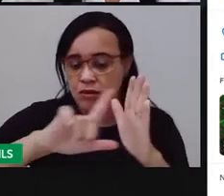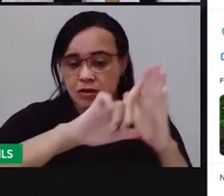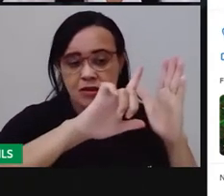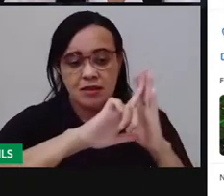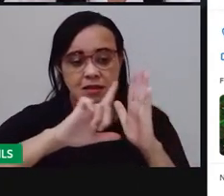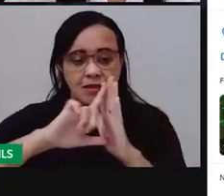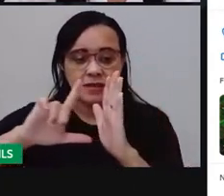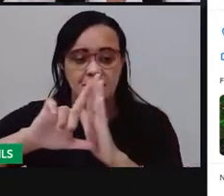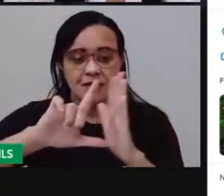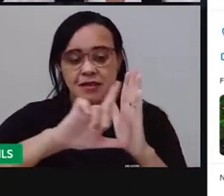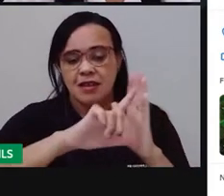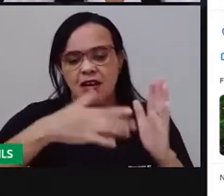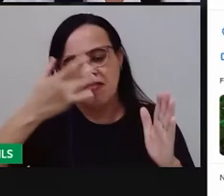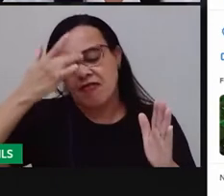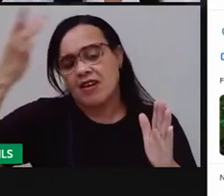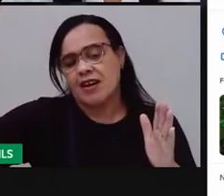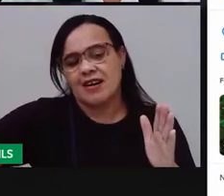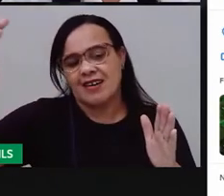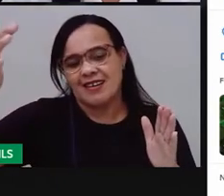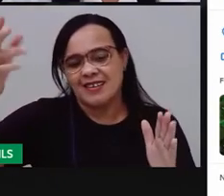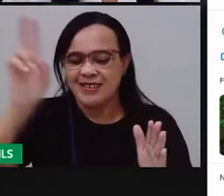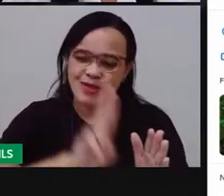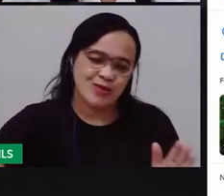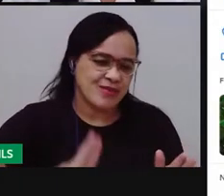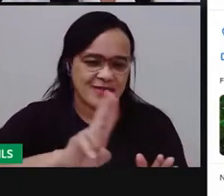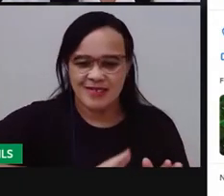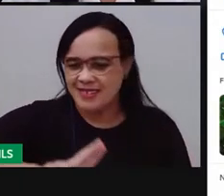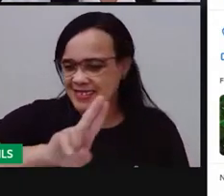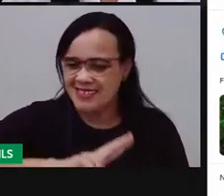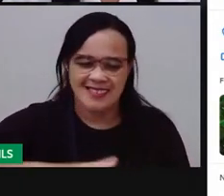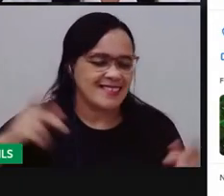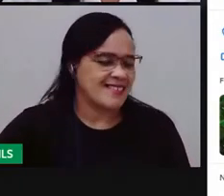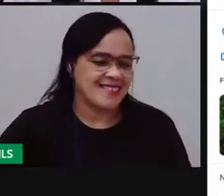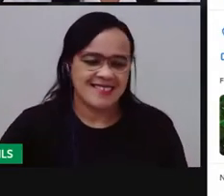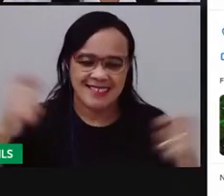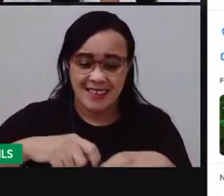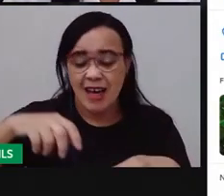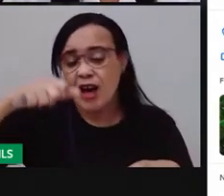Olha como é fácil utilizar esse aplicativo.